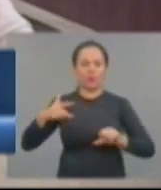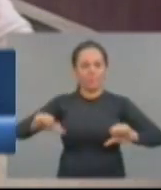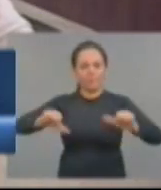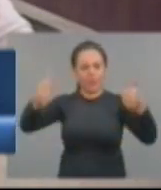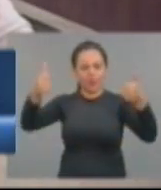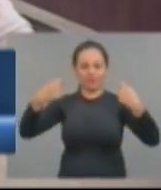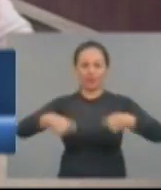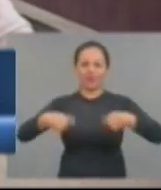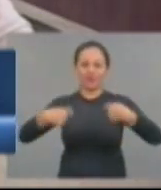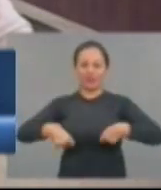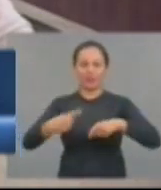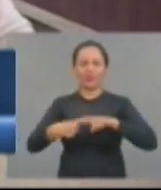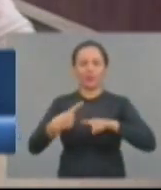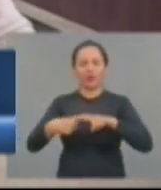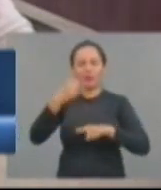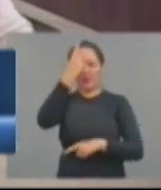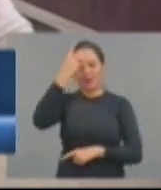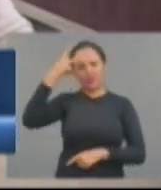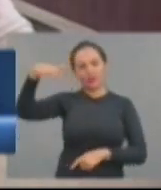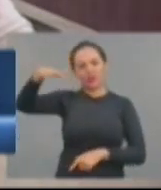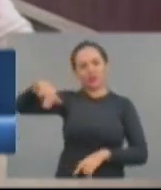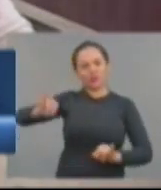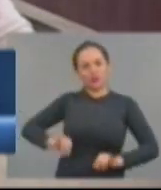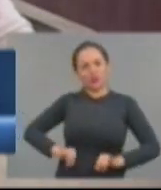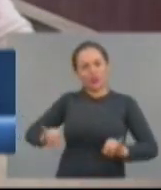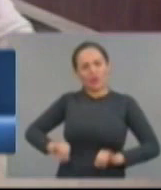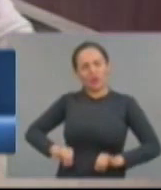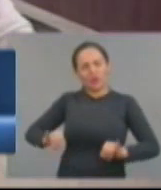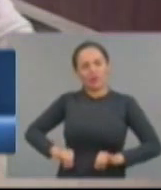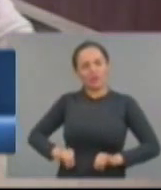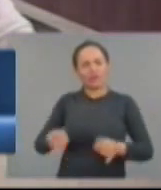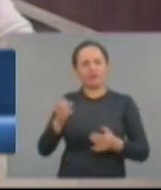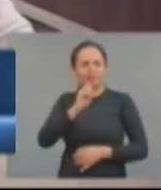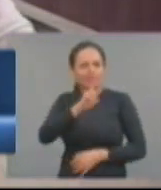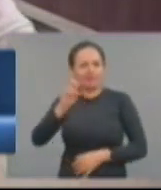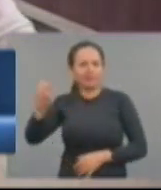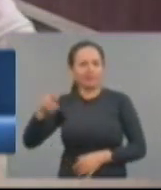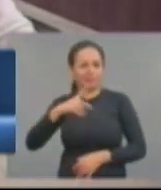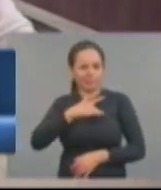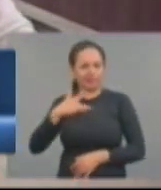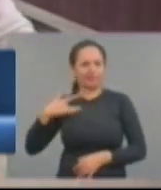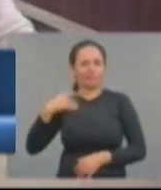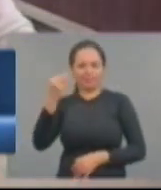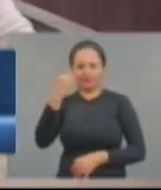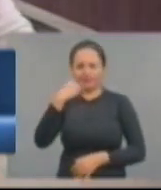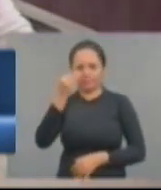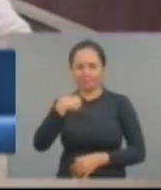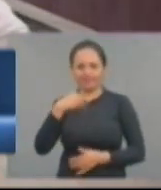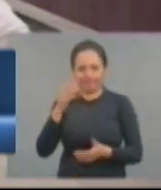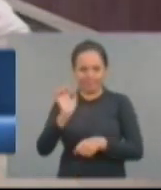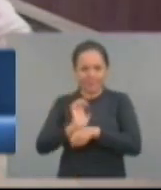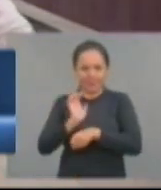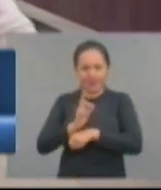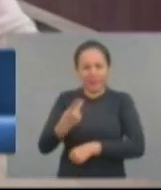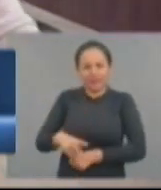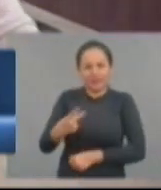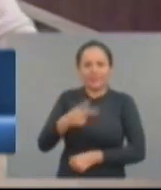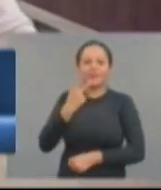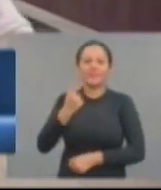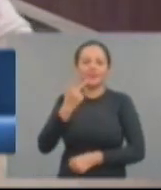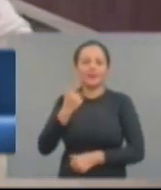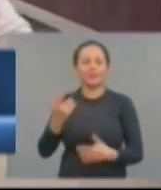situação de vexame que nós estamos vivendo na saúde do nosso Estado. Não nego os